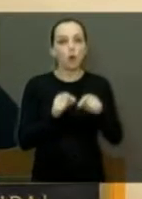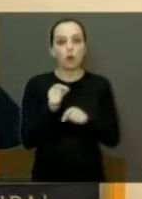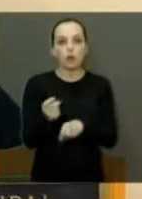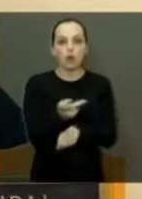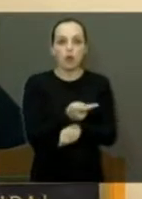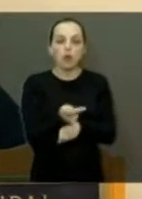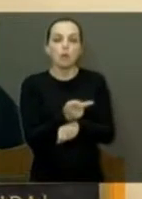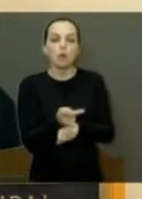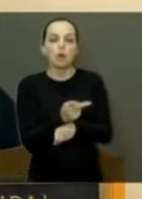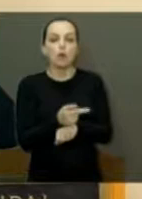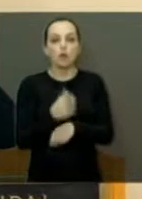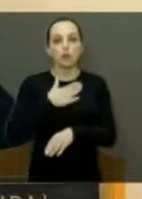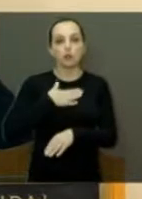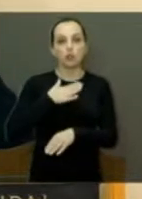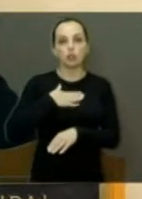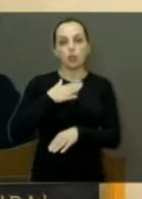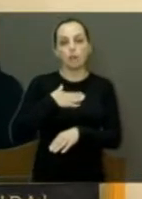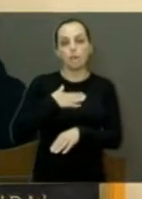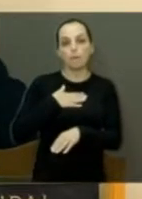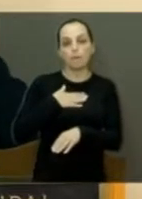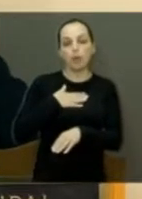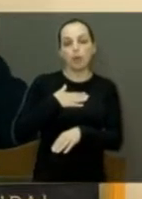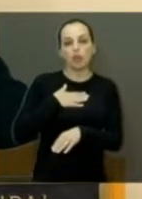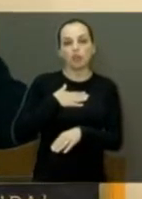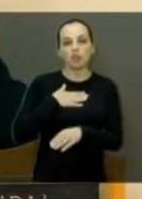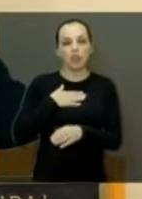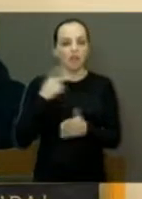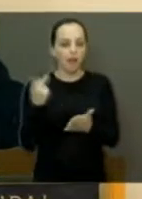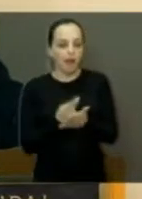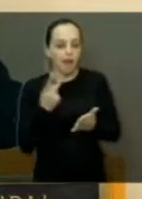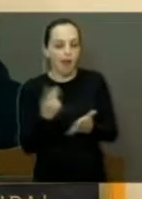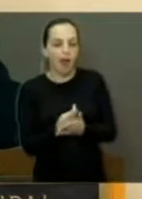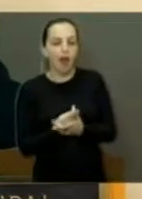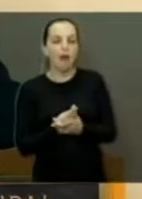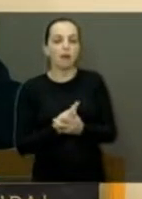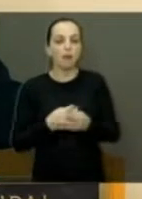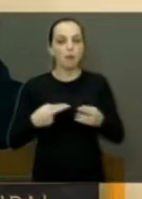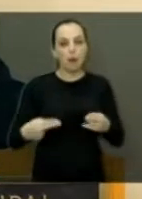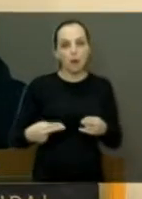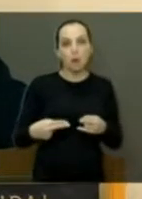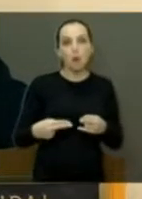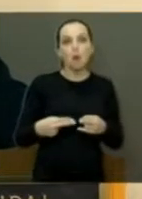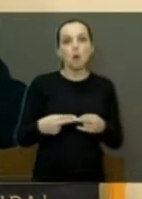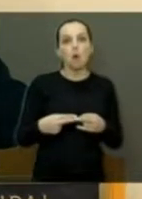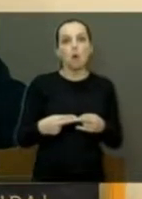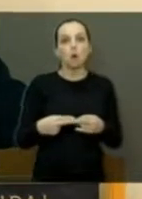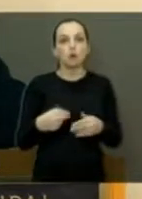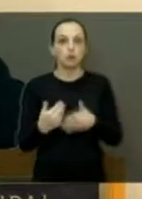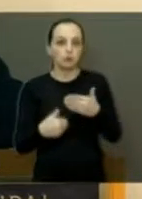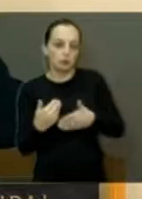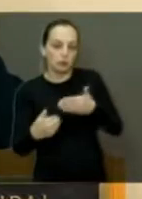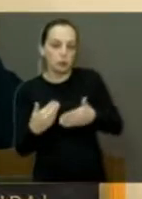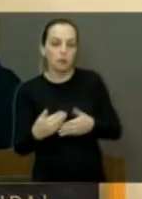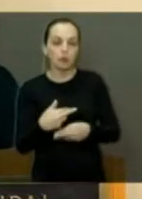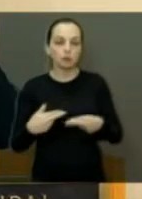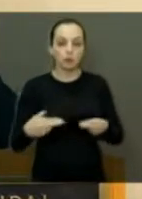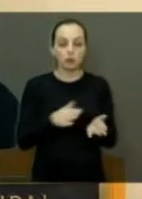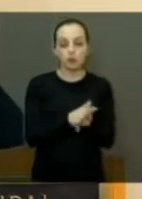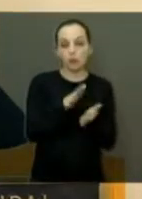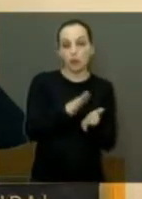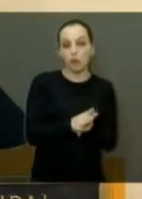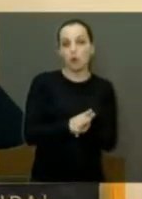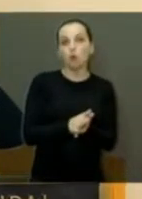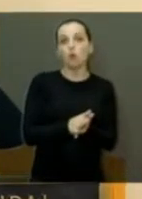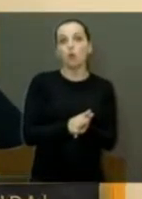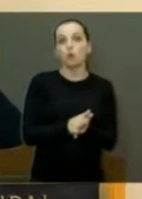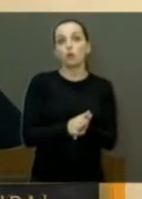mim, na época, para verificar se era uma falha do equipamento ou numa falha do processamento, e constatando